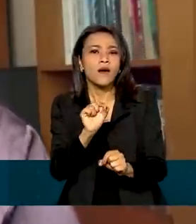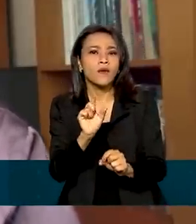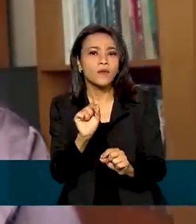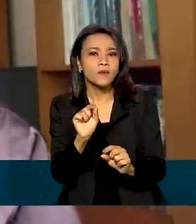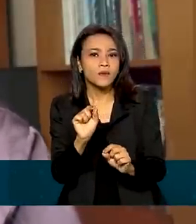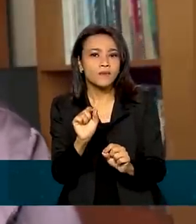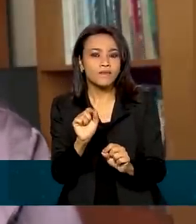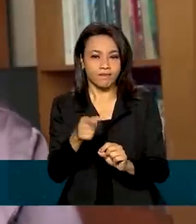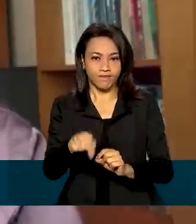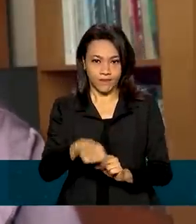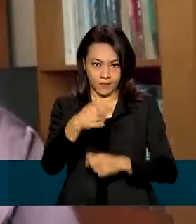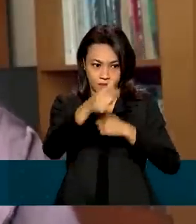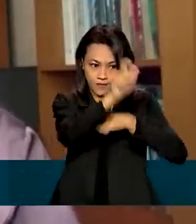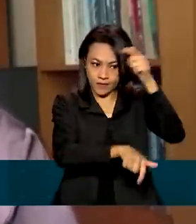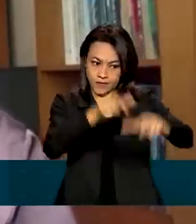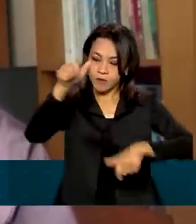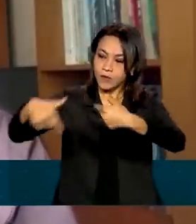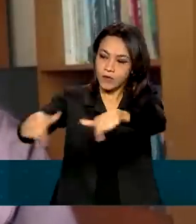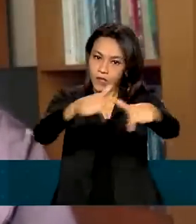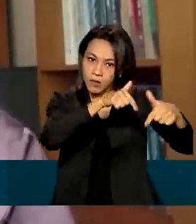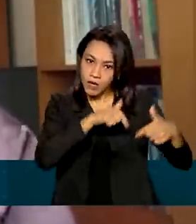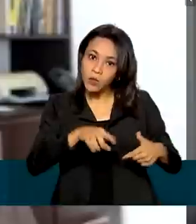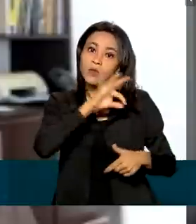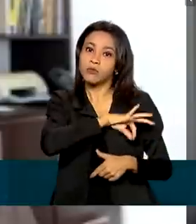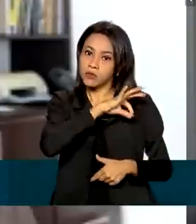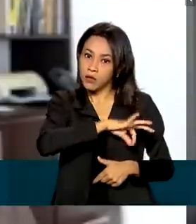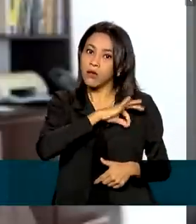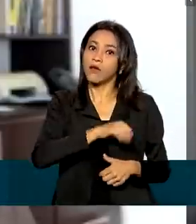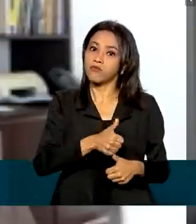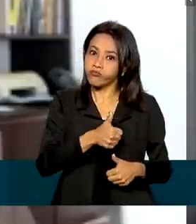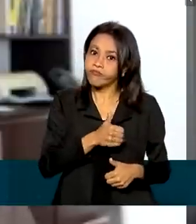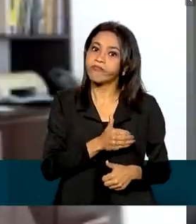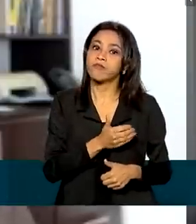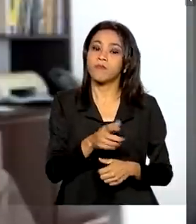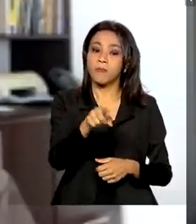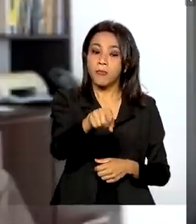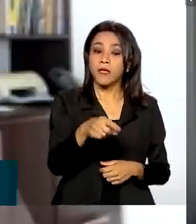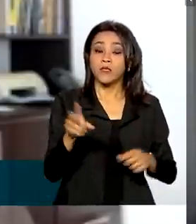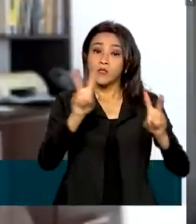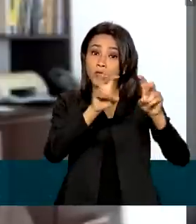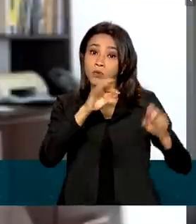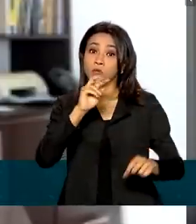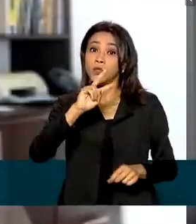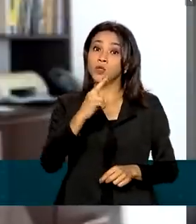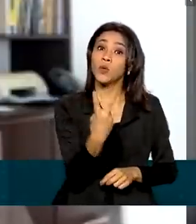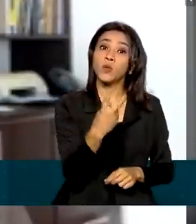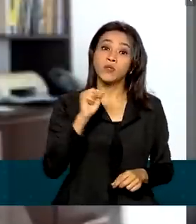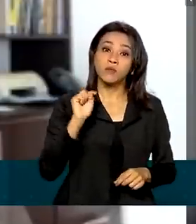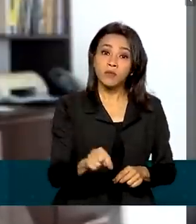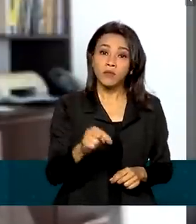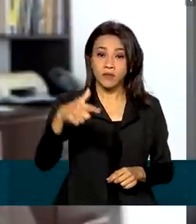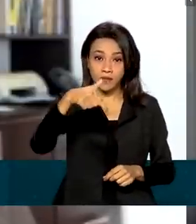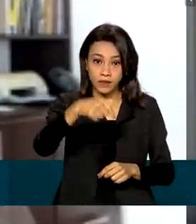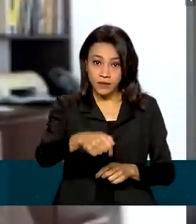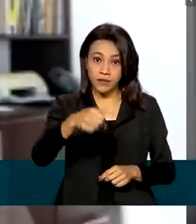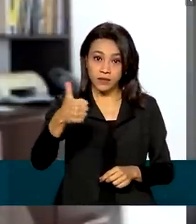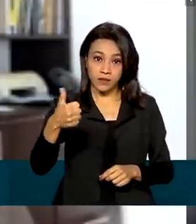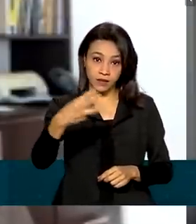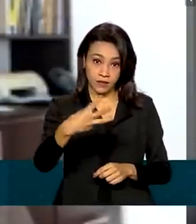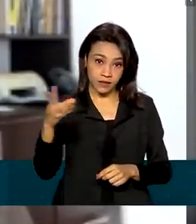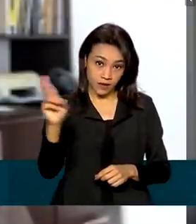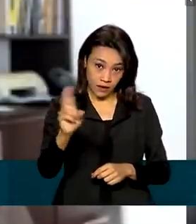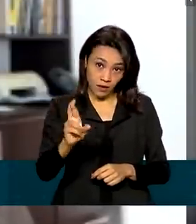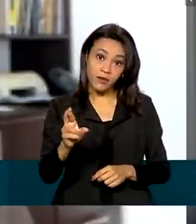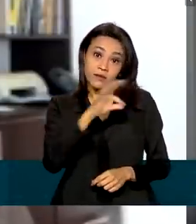dos trabalhadores em termos reais. No tocante à renda, ela atingiu 2.713 reais, que de